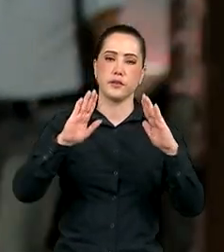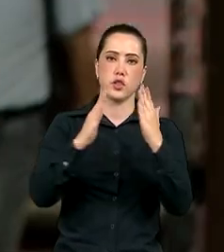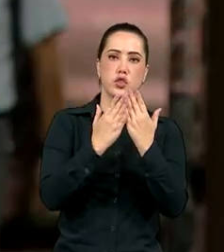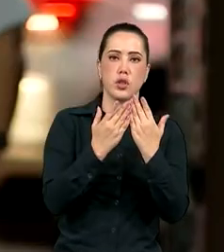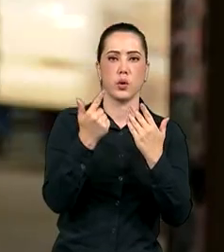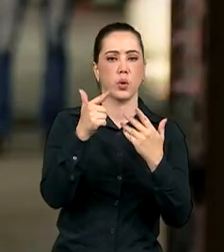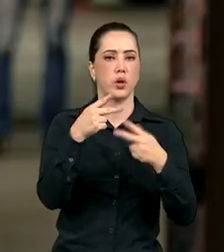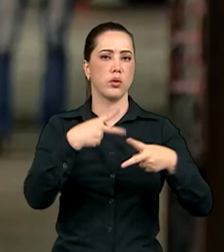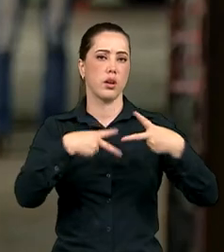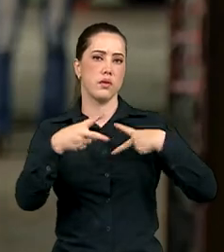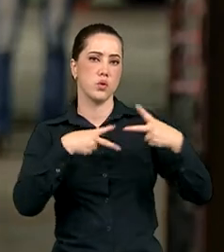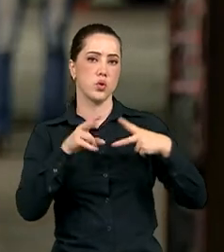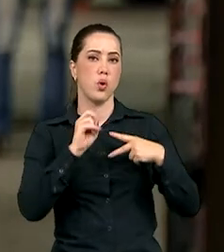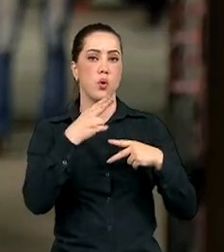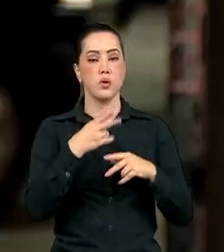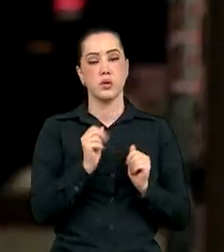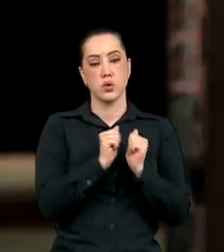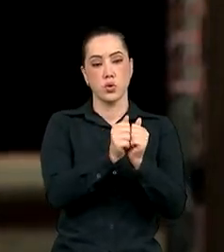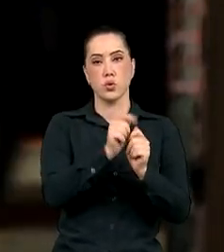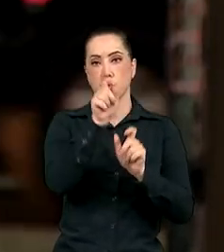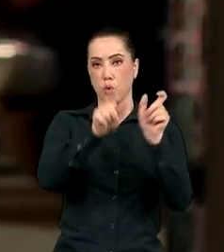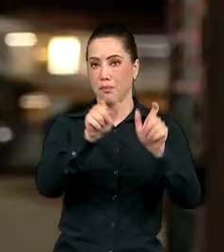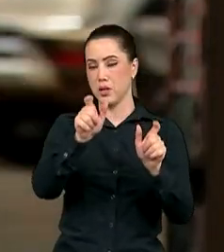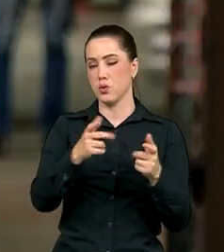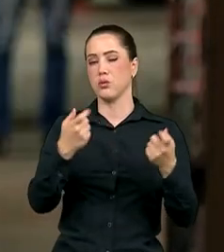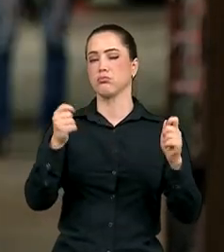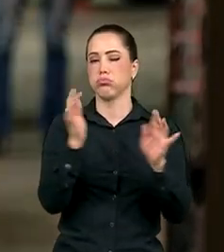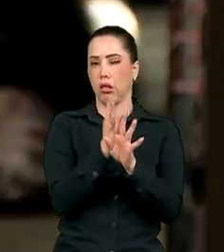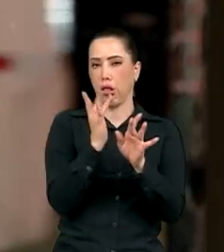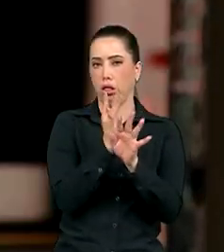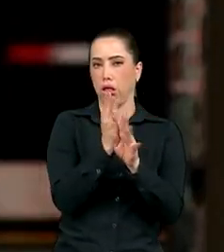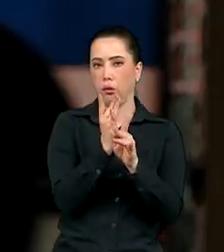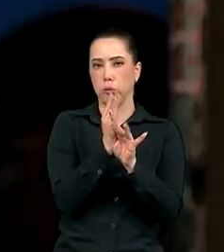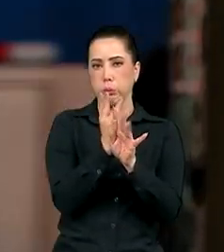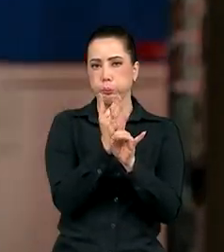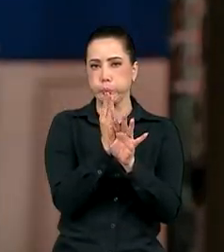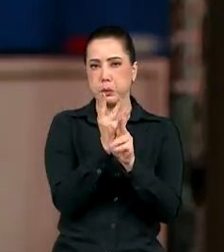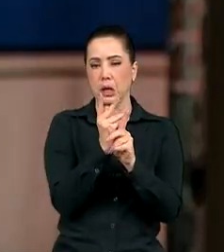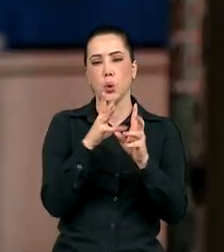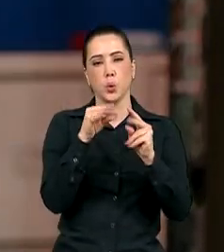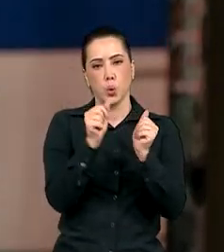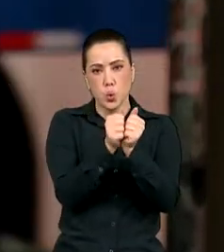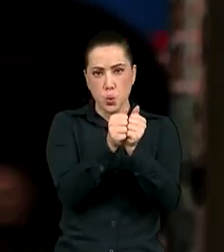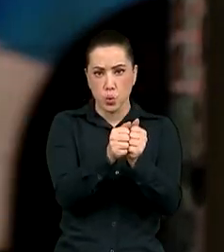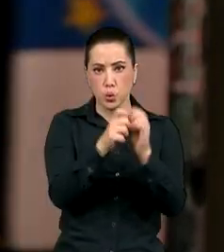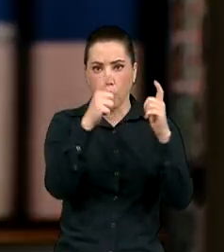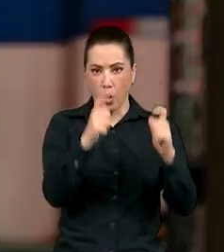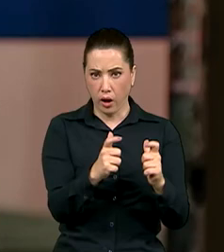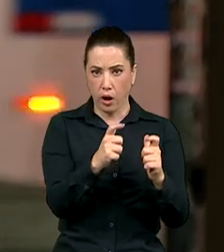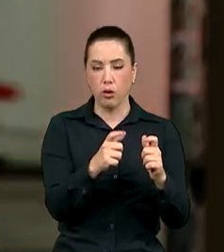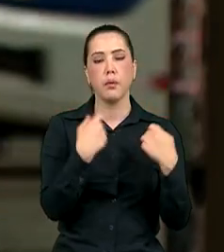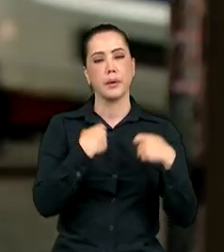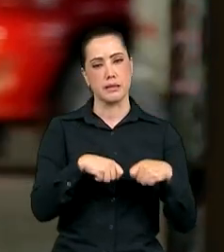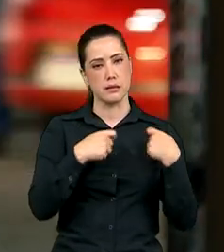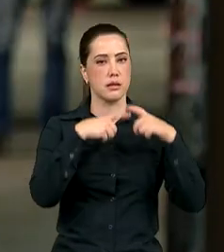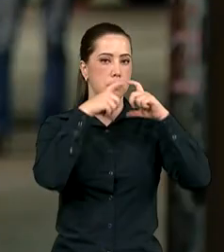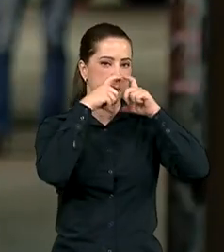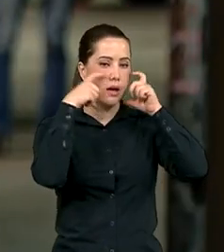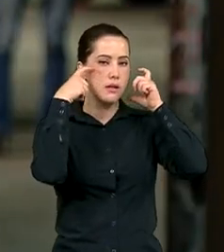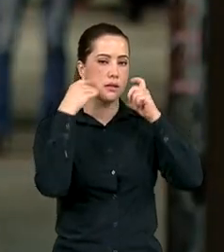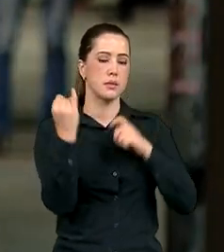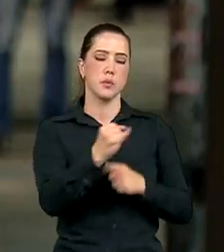ventilados e em aglomerações por conta aí da Covid-19. A gente lembra